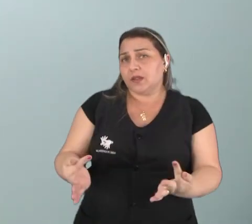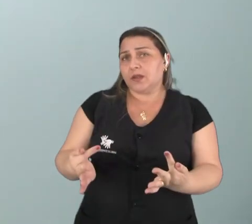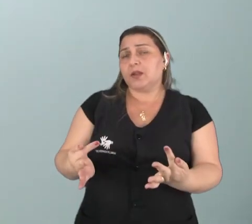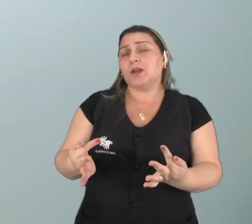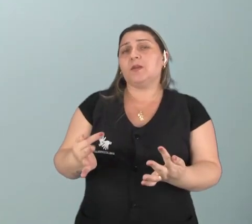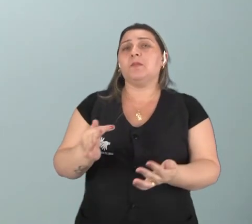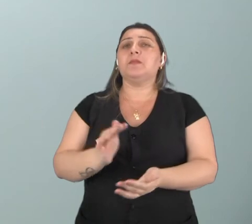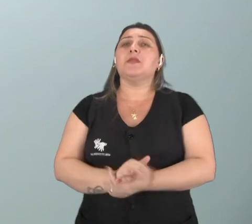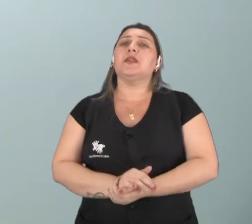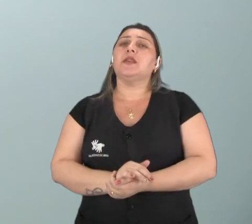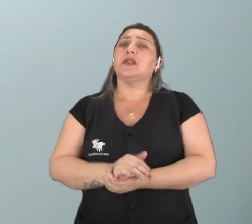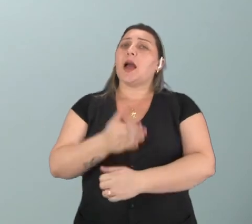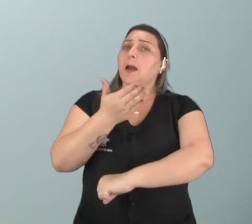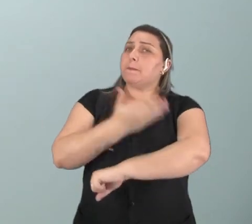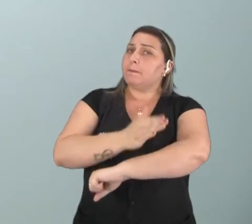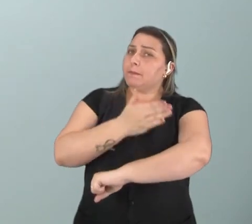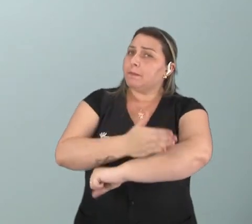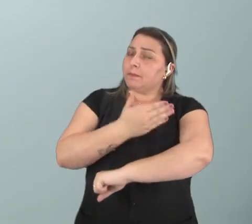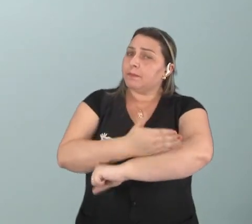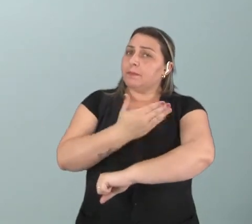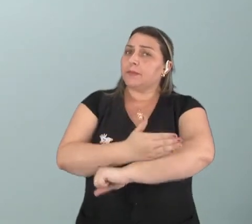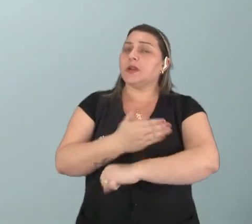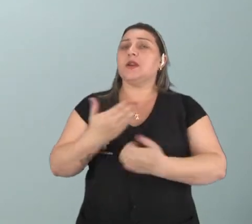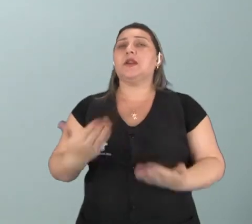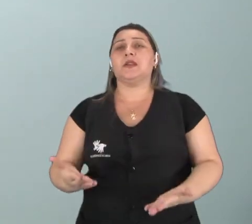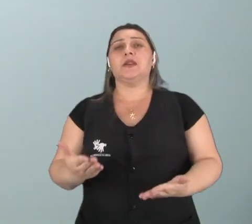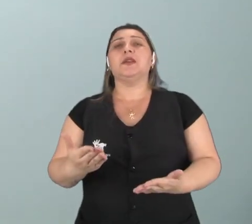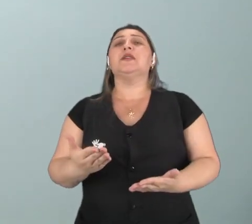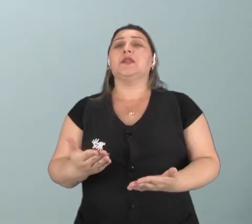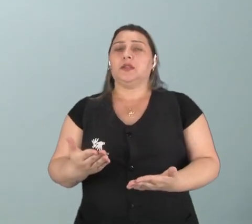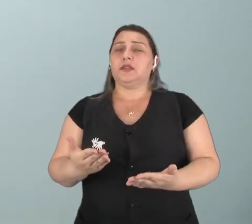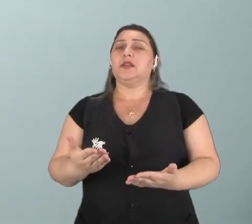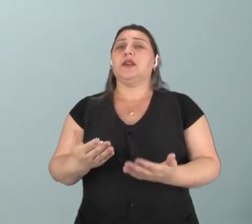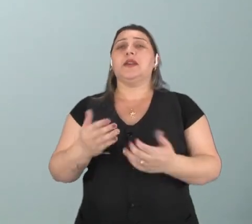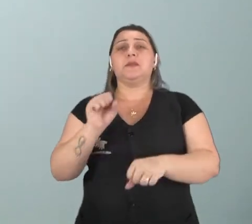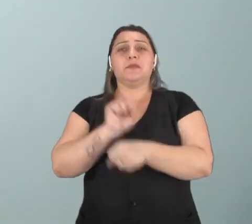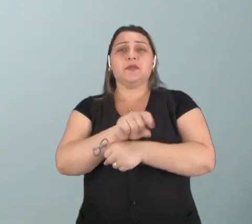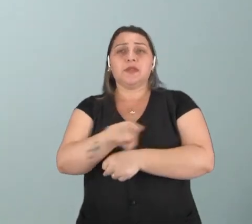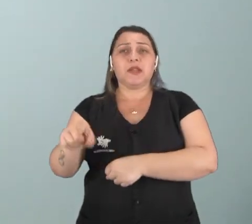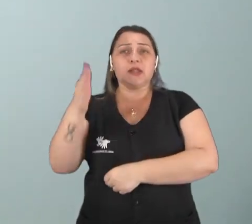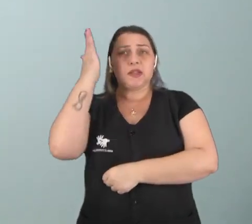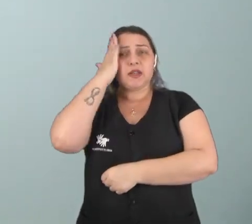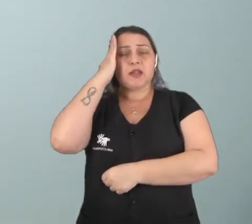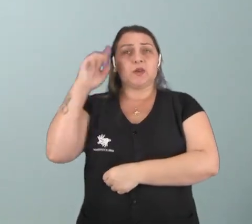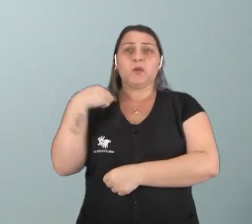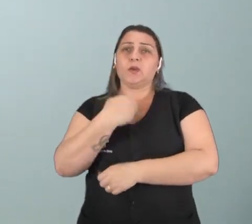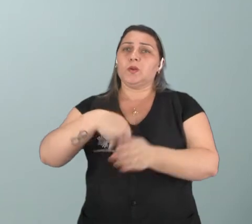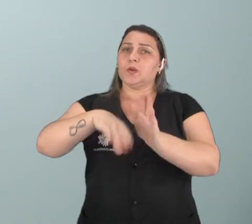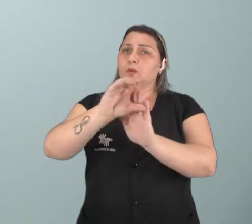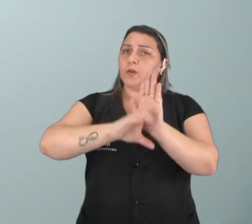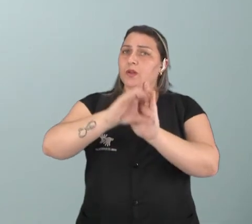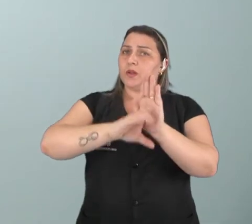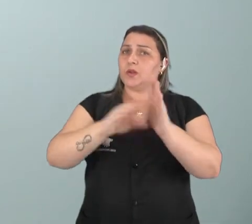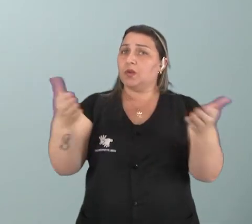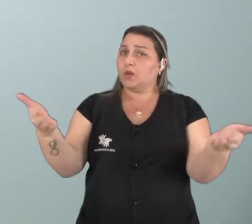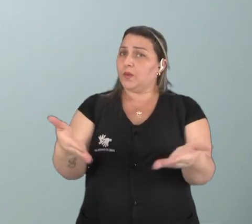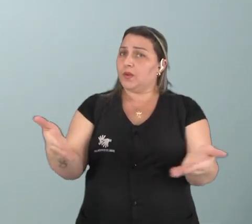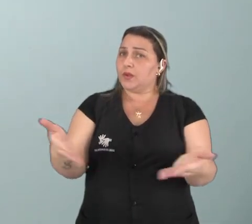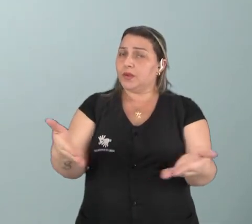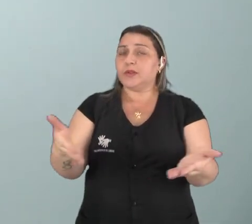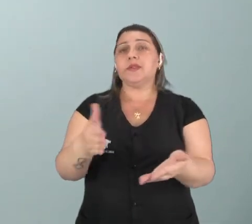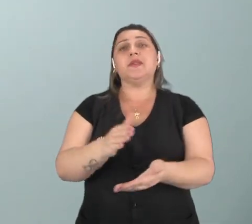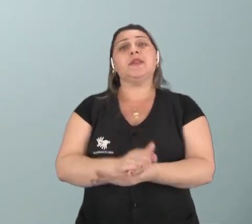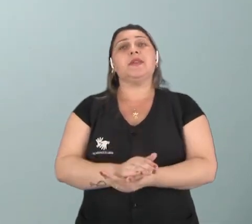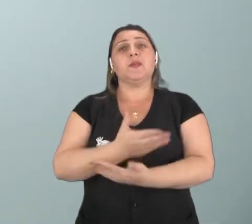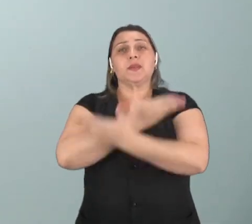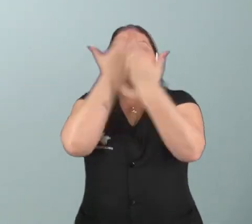Tanto a parte prática quanto a parte dissertativa Espero que vocês tenham entendido o nosso conteúdo de hoje